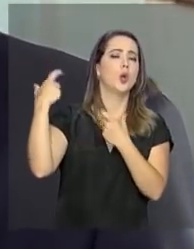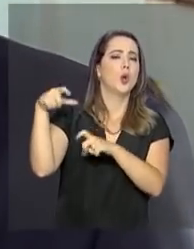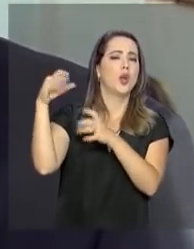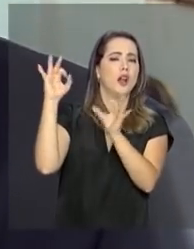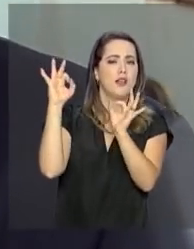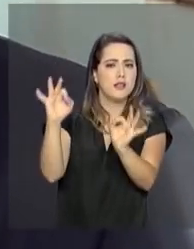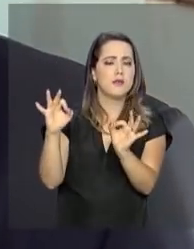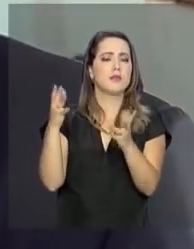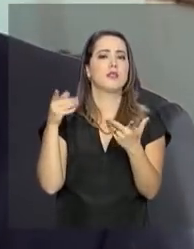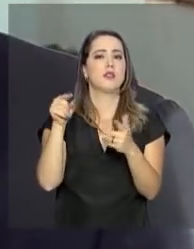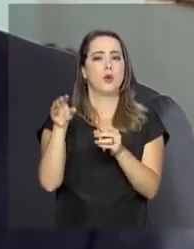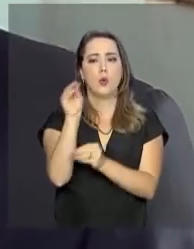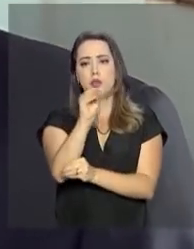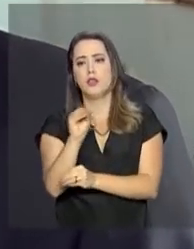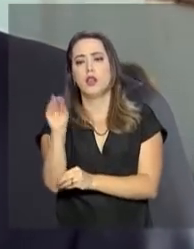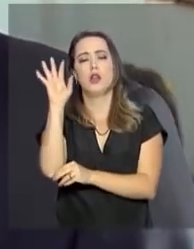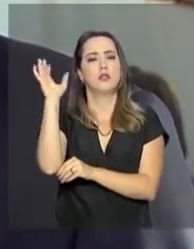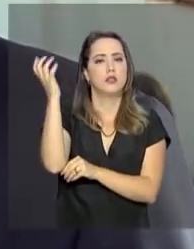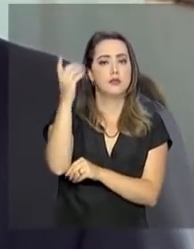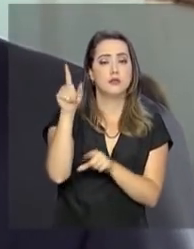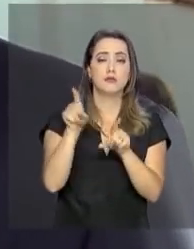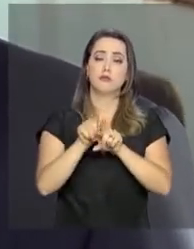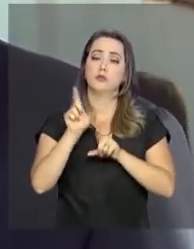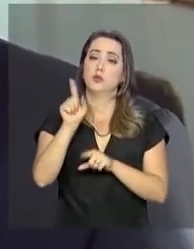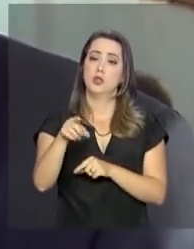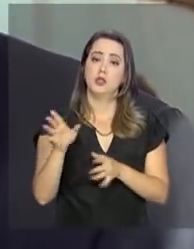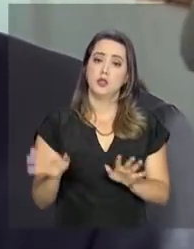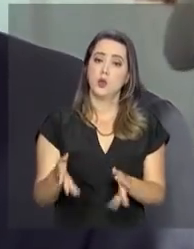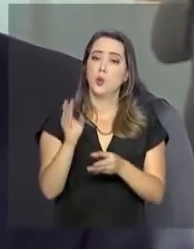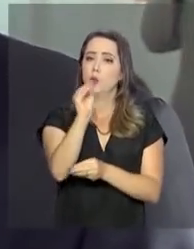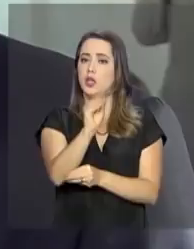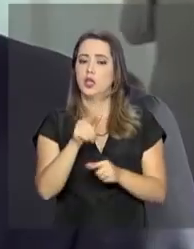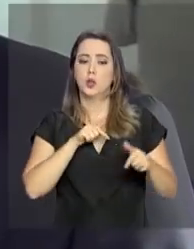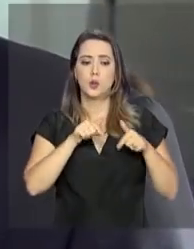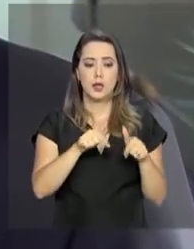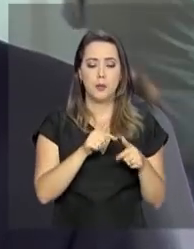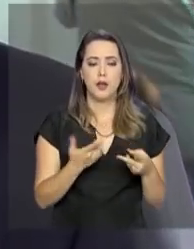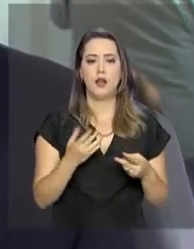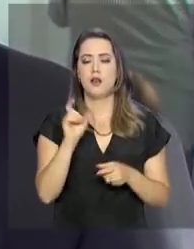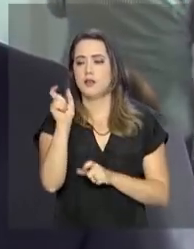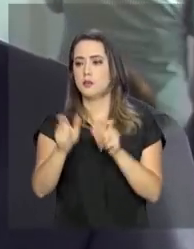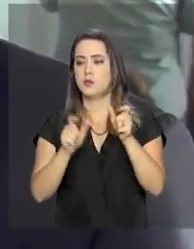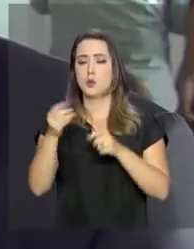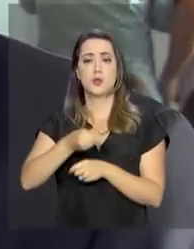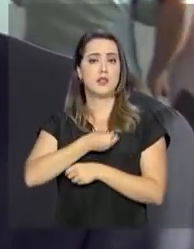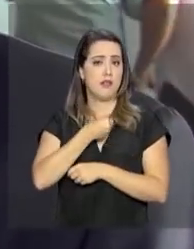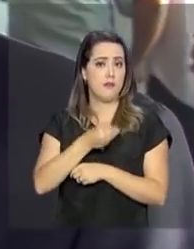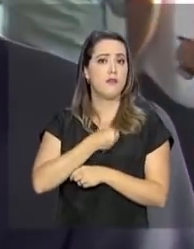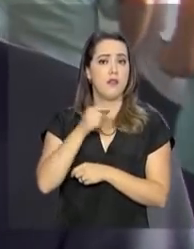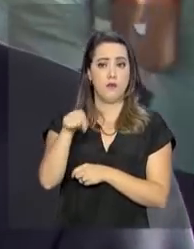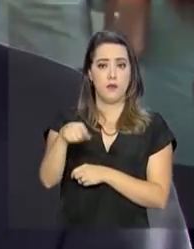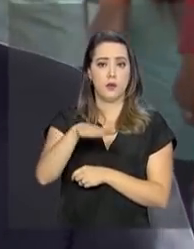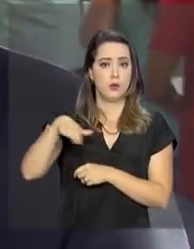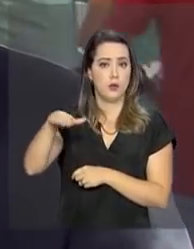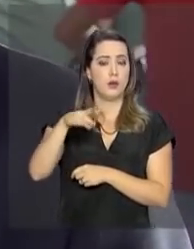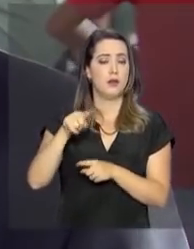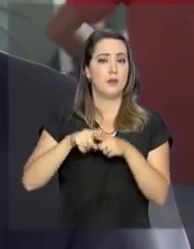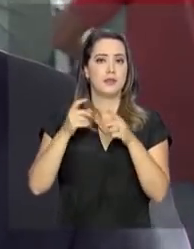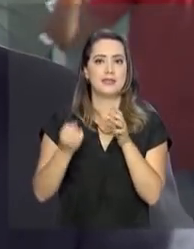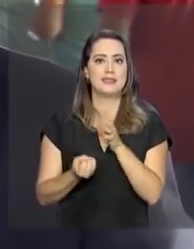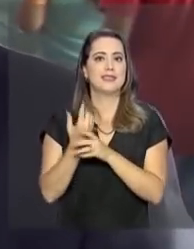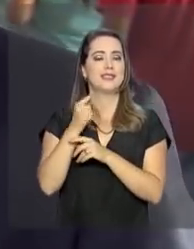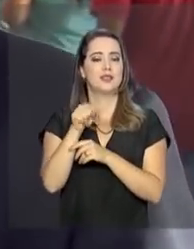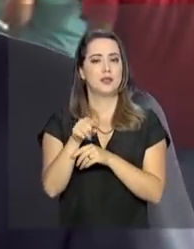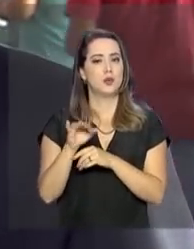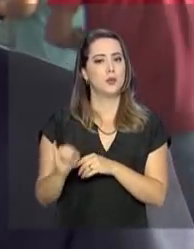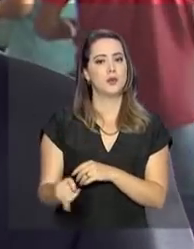preservando a biodiversidade, preservando os empregos, preservando as pessoas que lá moram, mas ao mesmo tempo criando condições